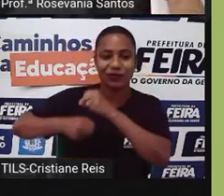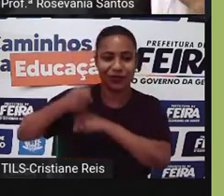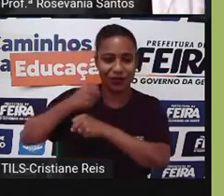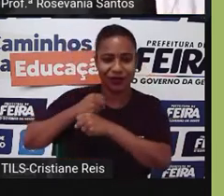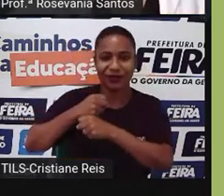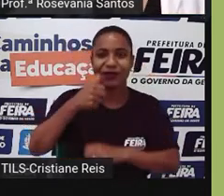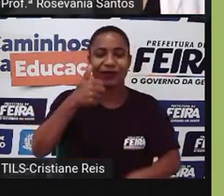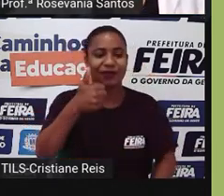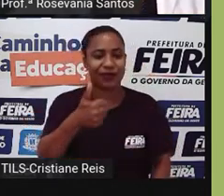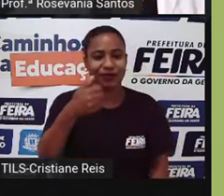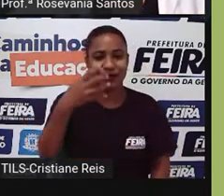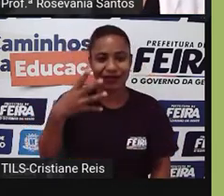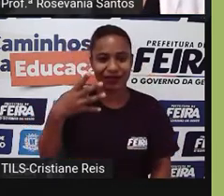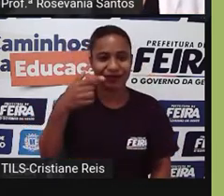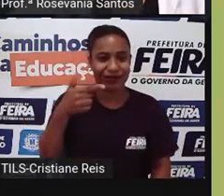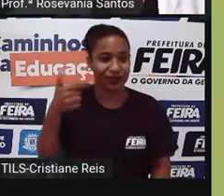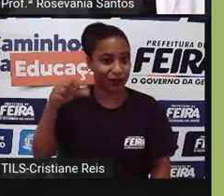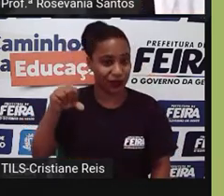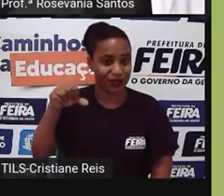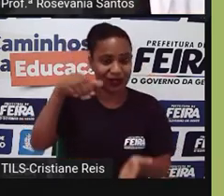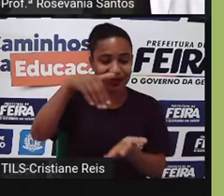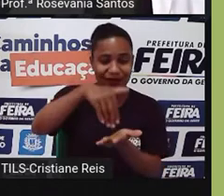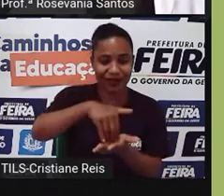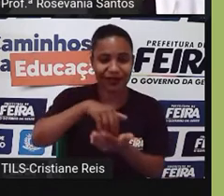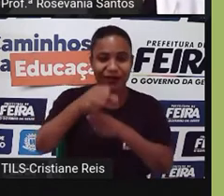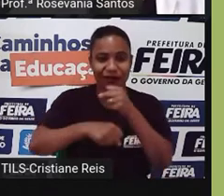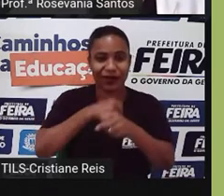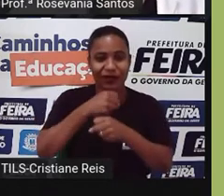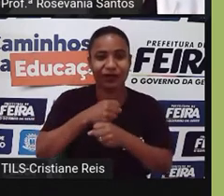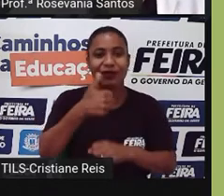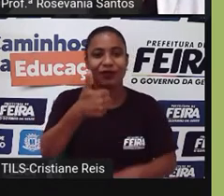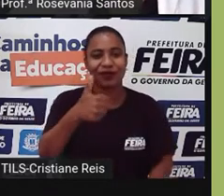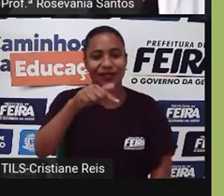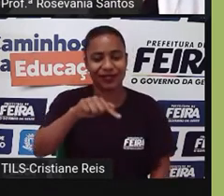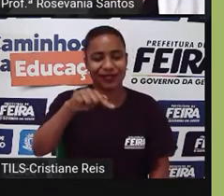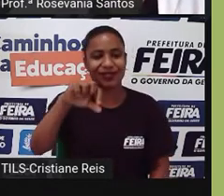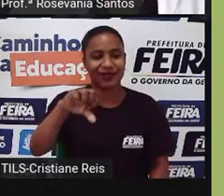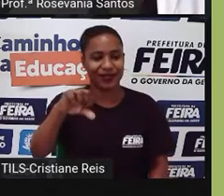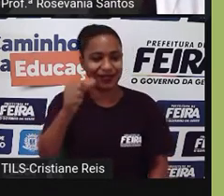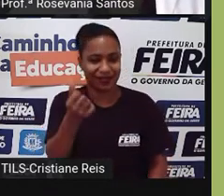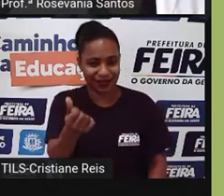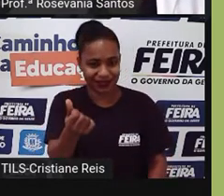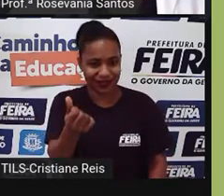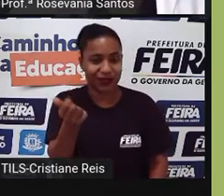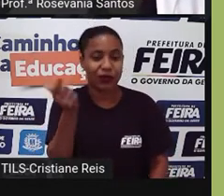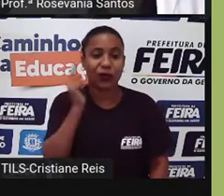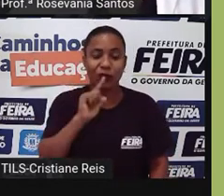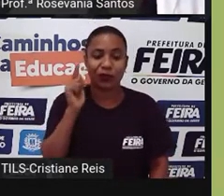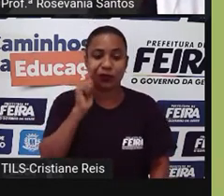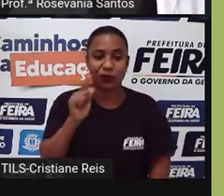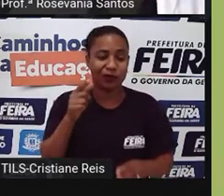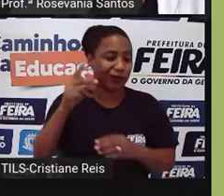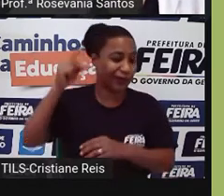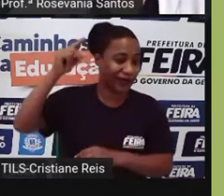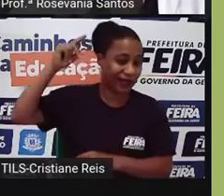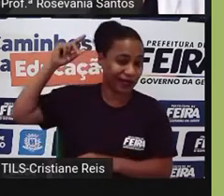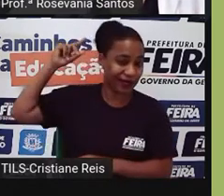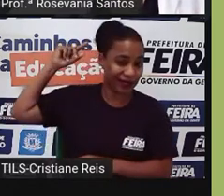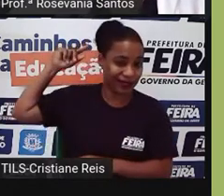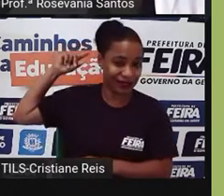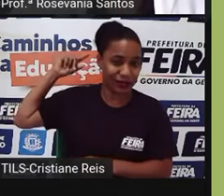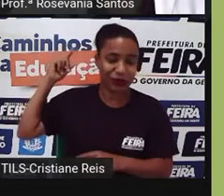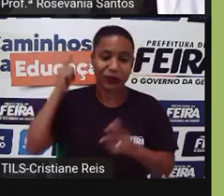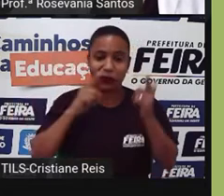até as conquistas, né, de 1796. Então, só pra você entender, a gente